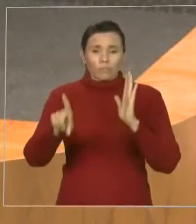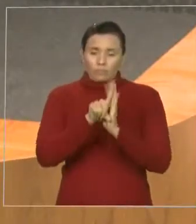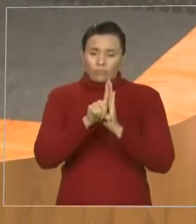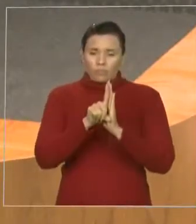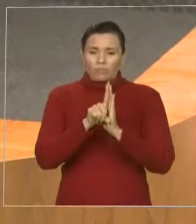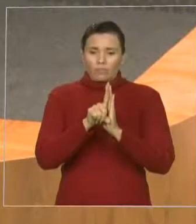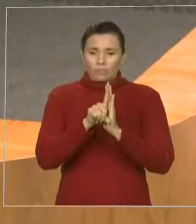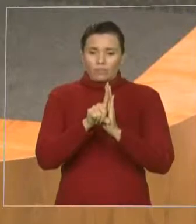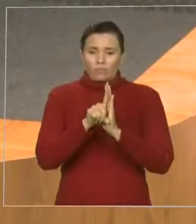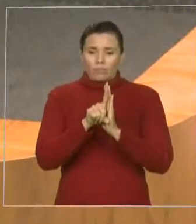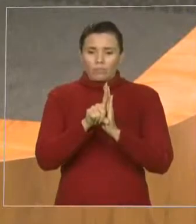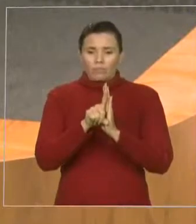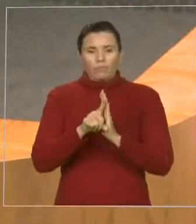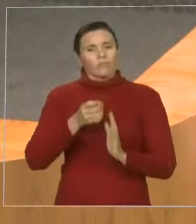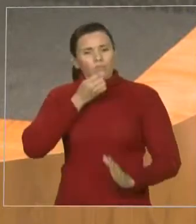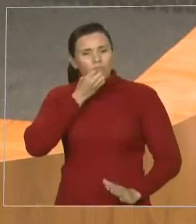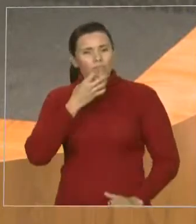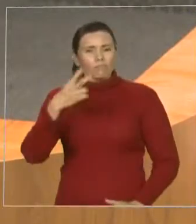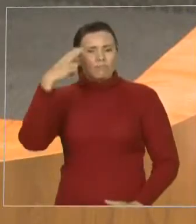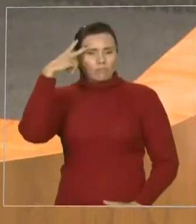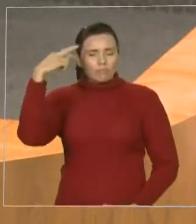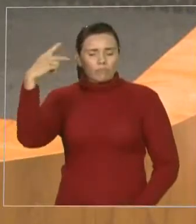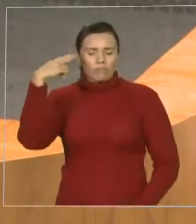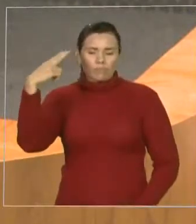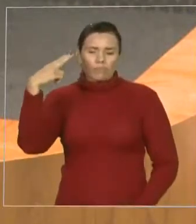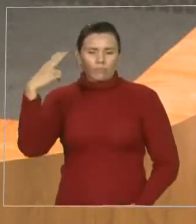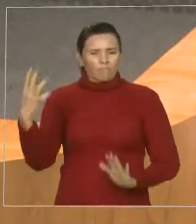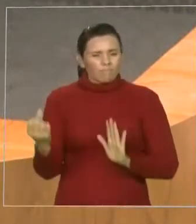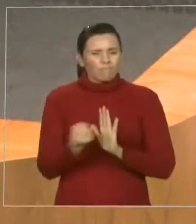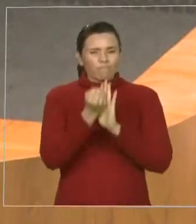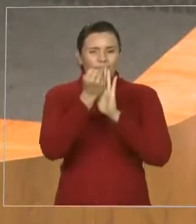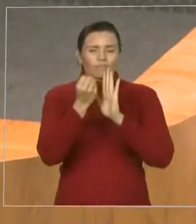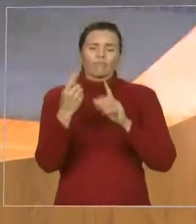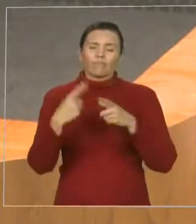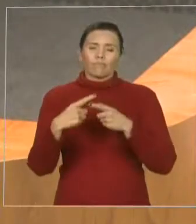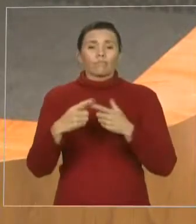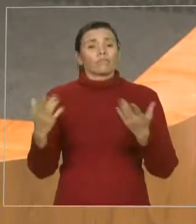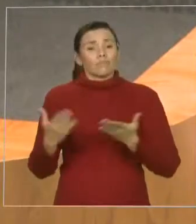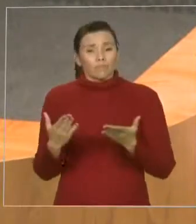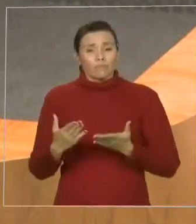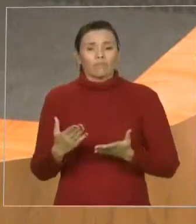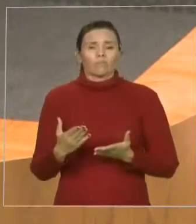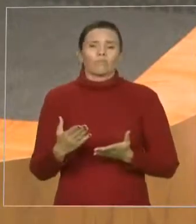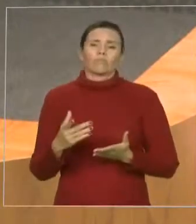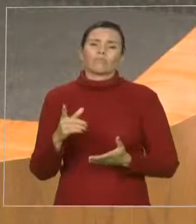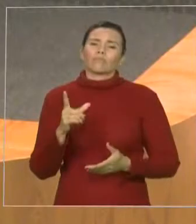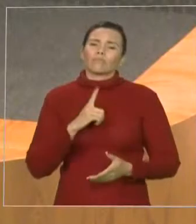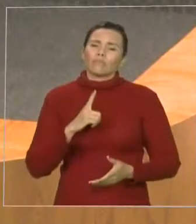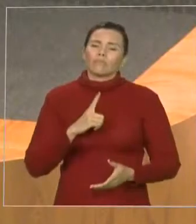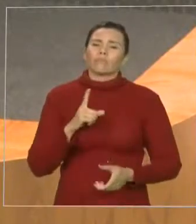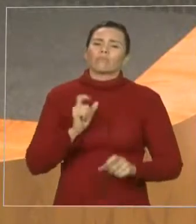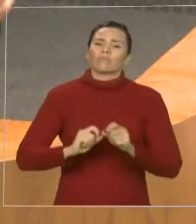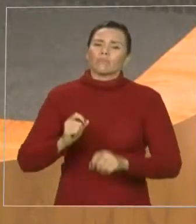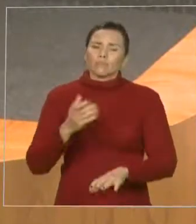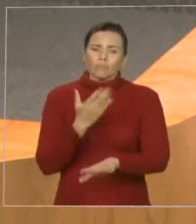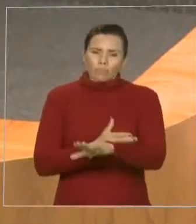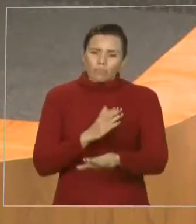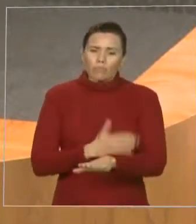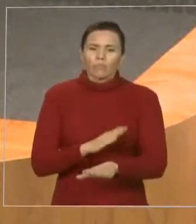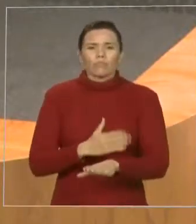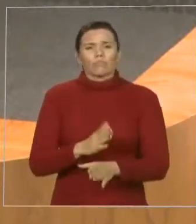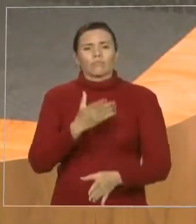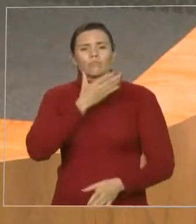história, fez a boa história, porque nós vamos ter a formação continuada dos homens e mulheres